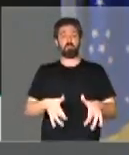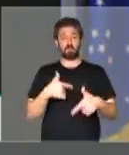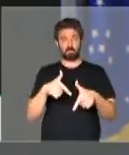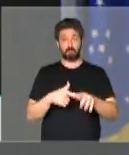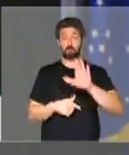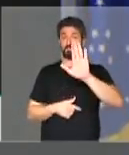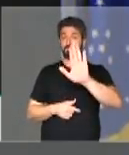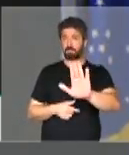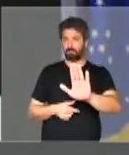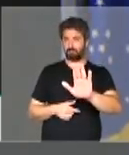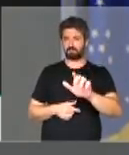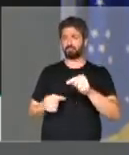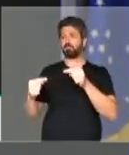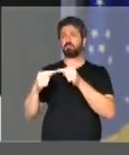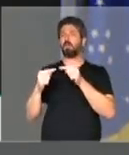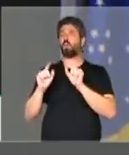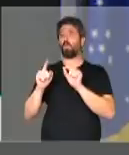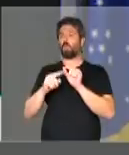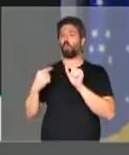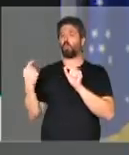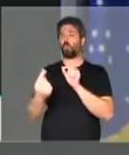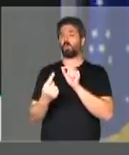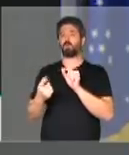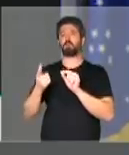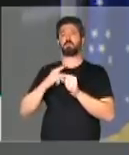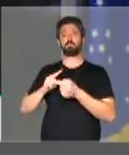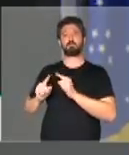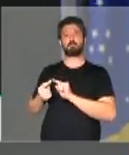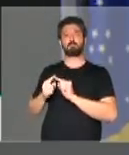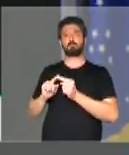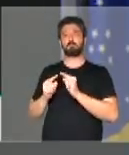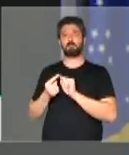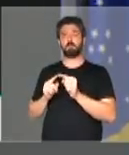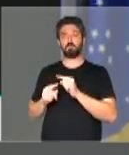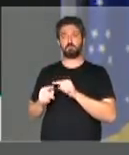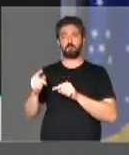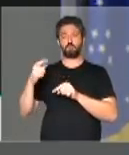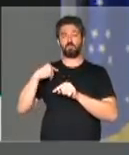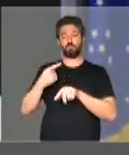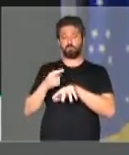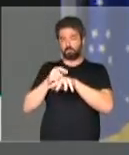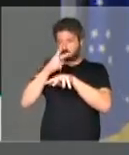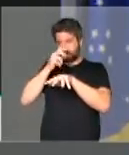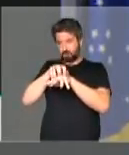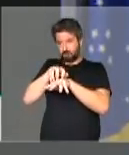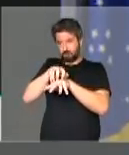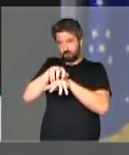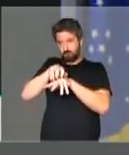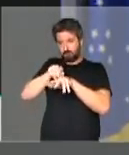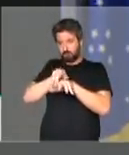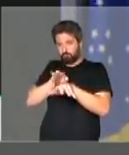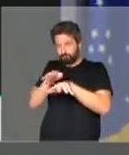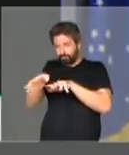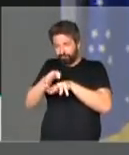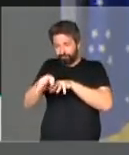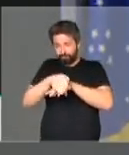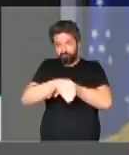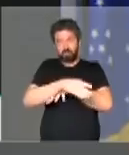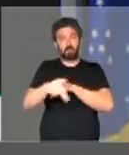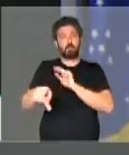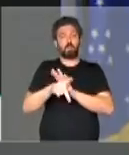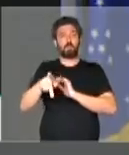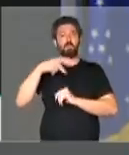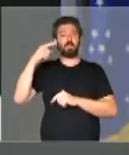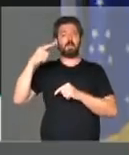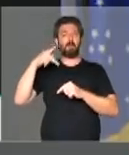pessoas? Todos faziam parte de tentáculos de um povo só que dominava a política do Estado